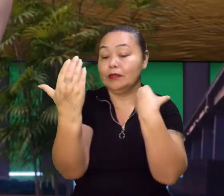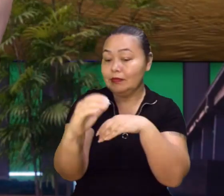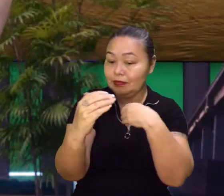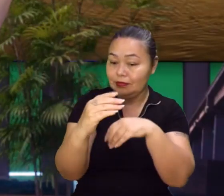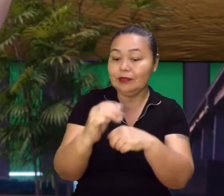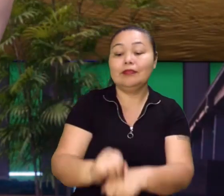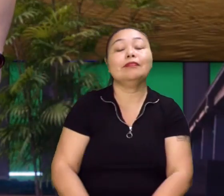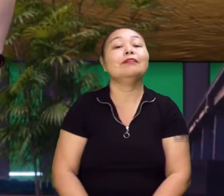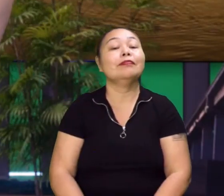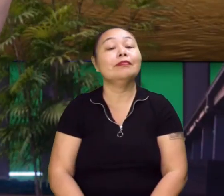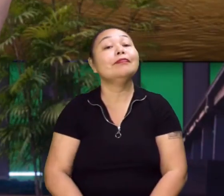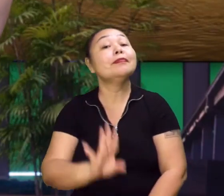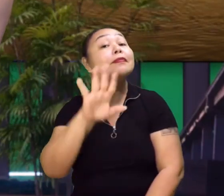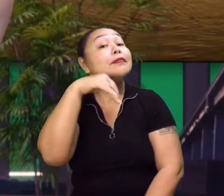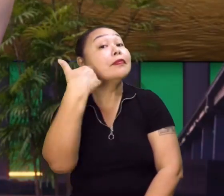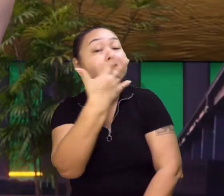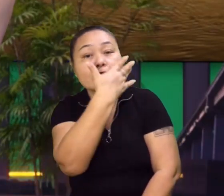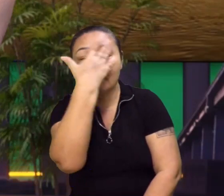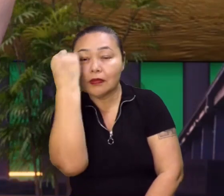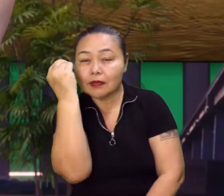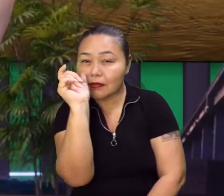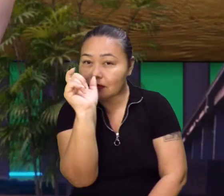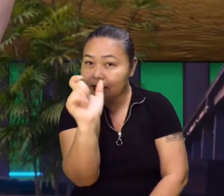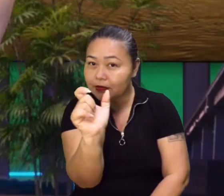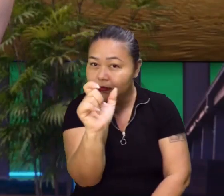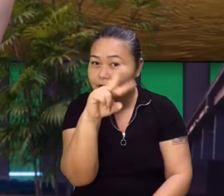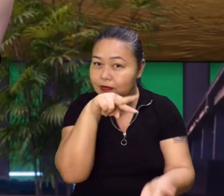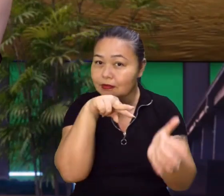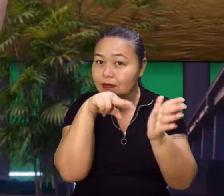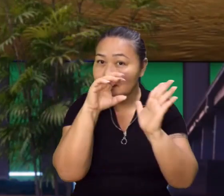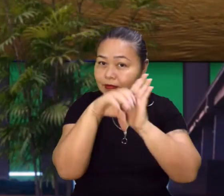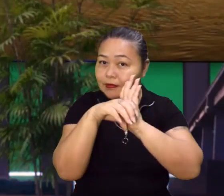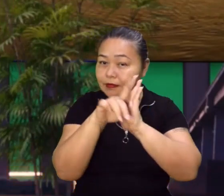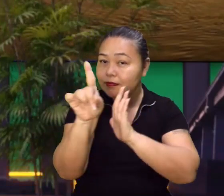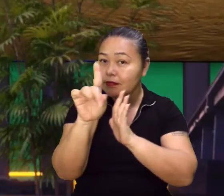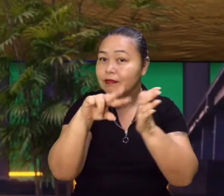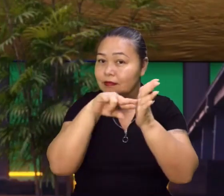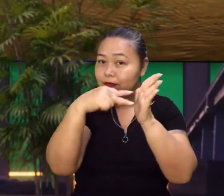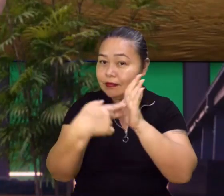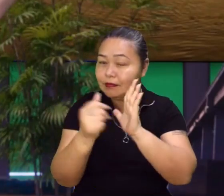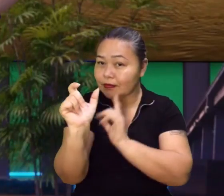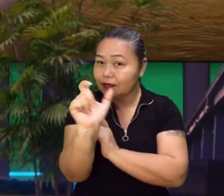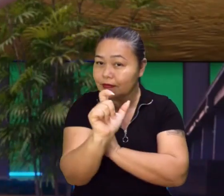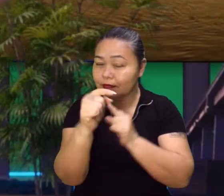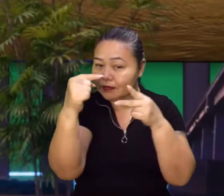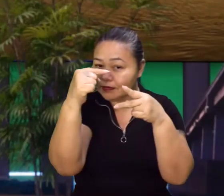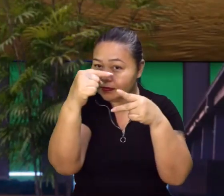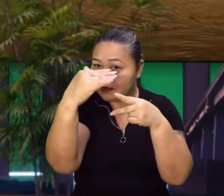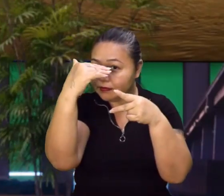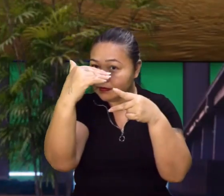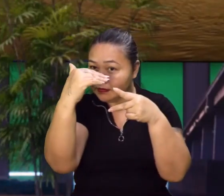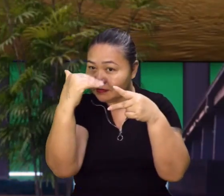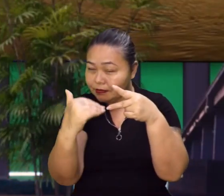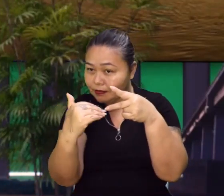concurso. Então, não esqueça desse conceito de respectivamente, tá? Muito Ele está pedindo na ordem. Pode...